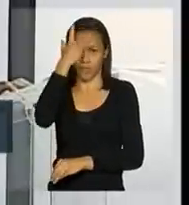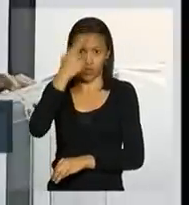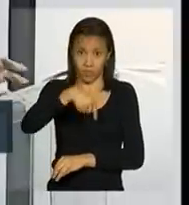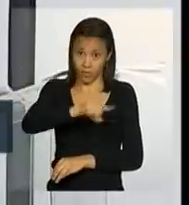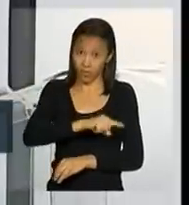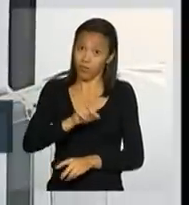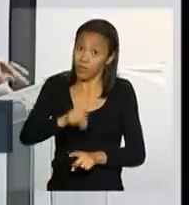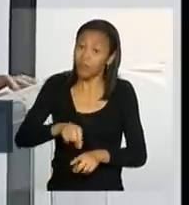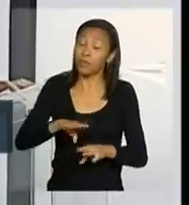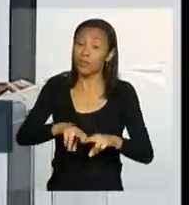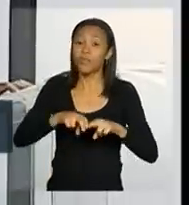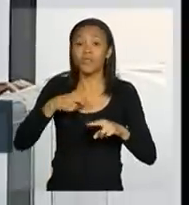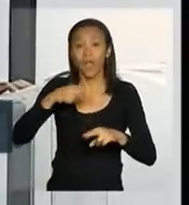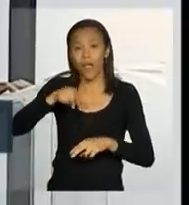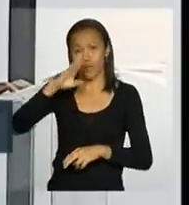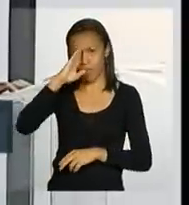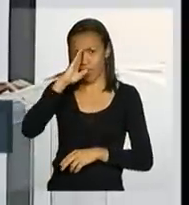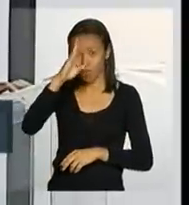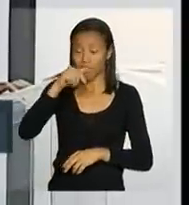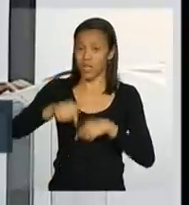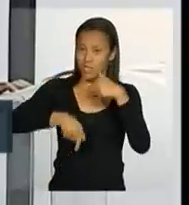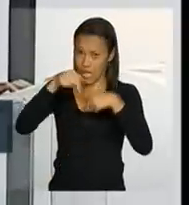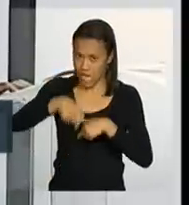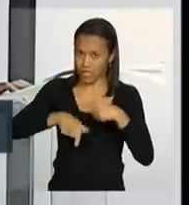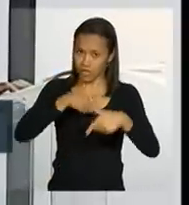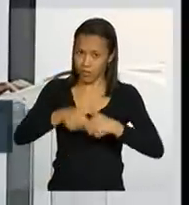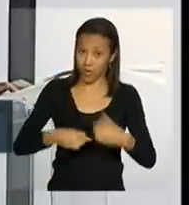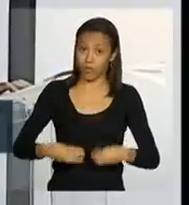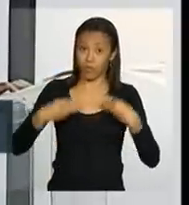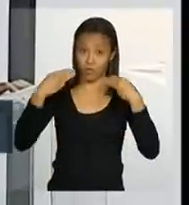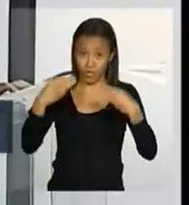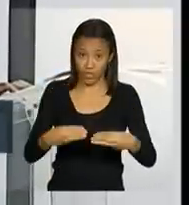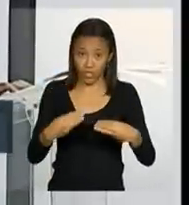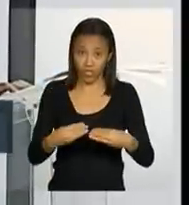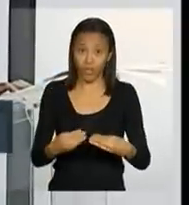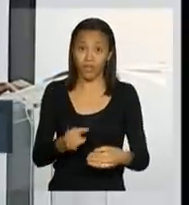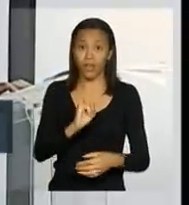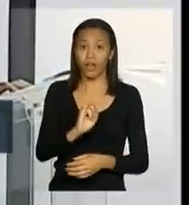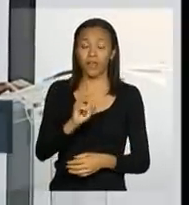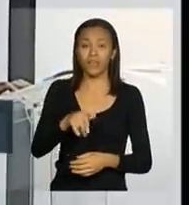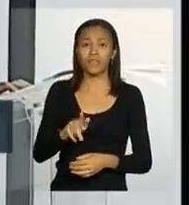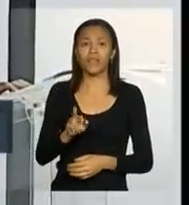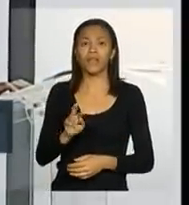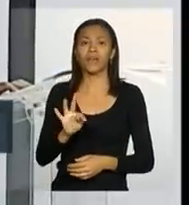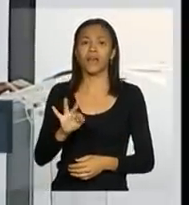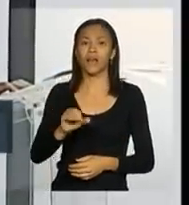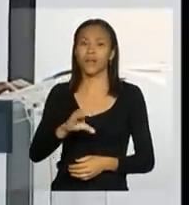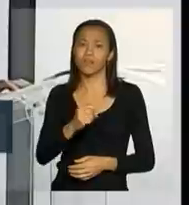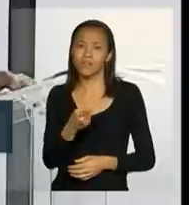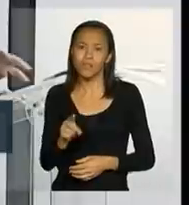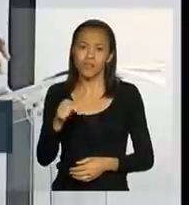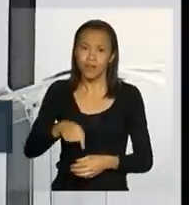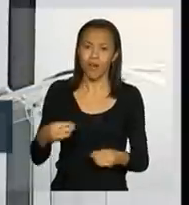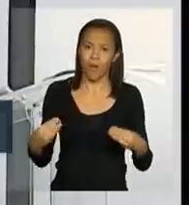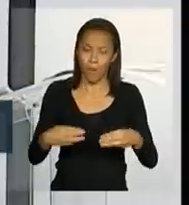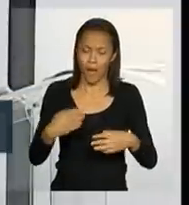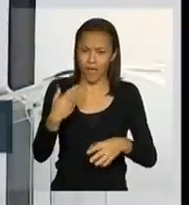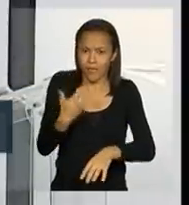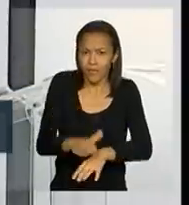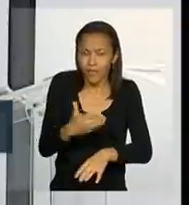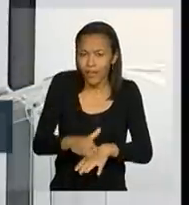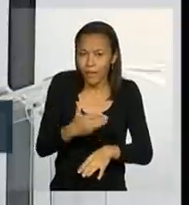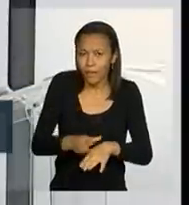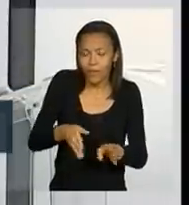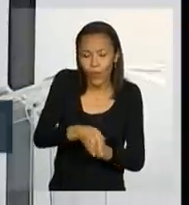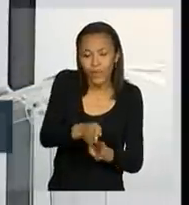daí, isso é muito importante, esse trabalho que o Ministério da Integração, nosso ministro Fernando, vem fazendo com relação à capacitação